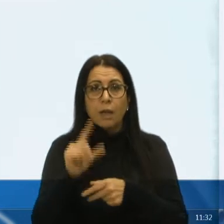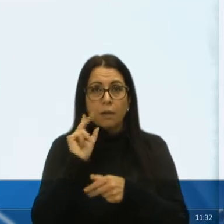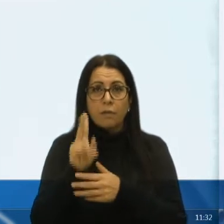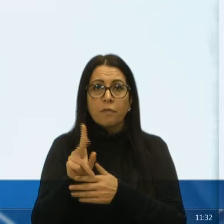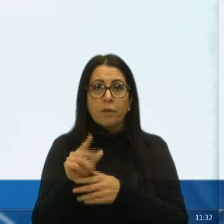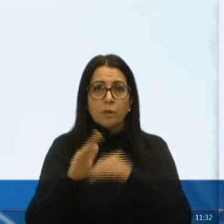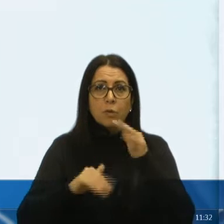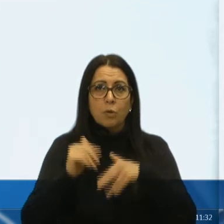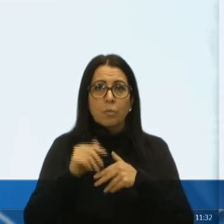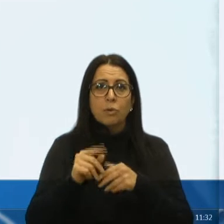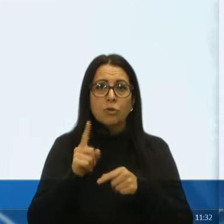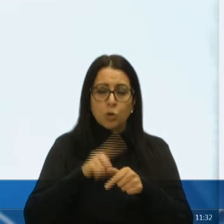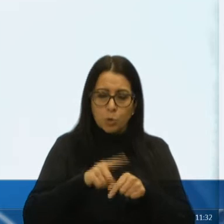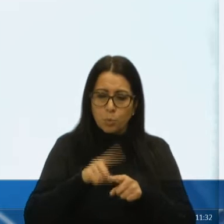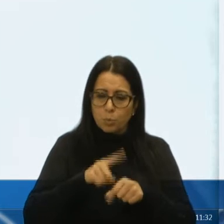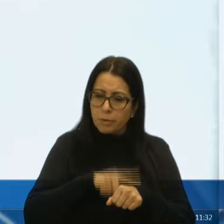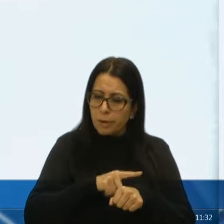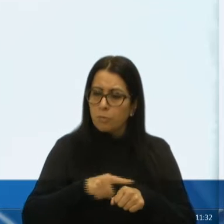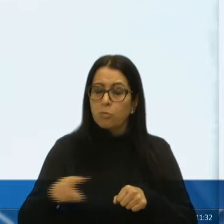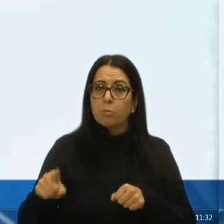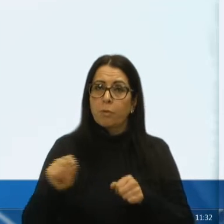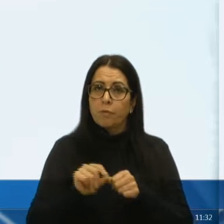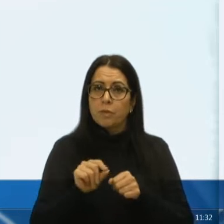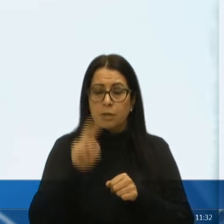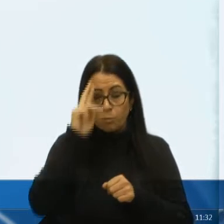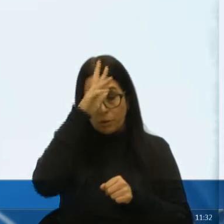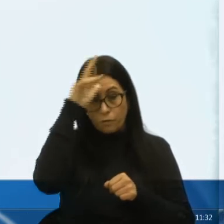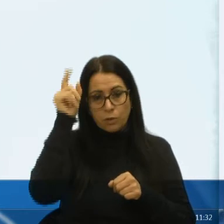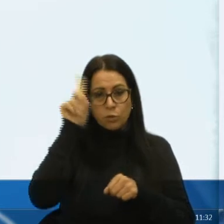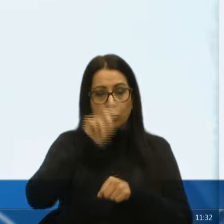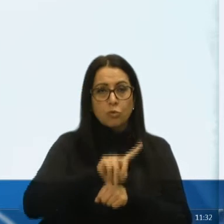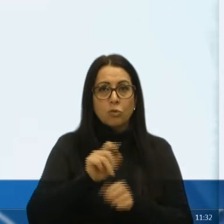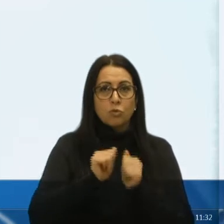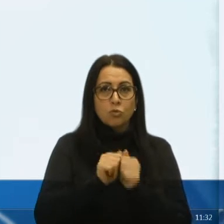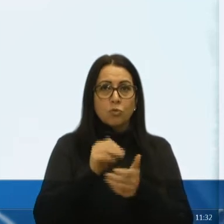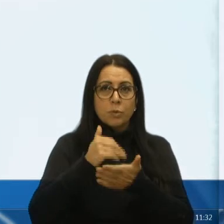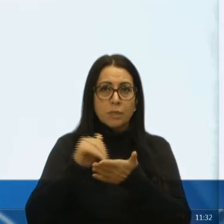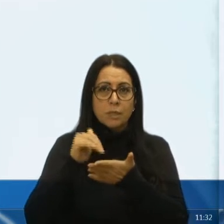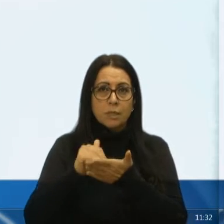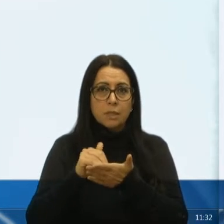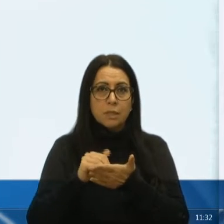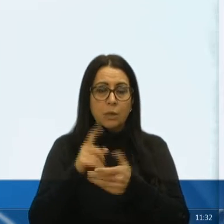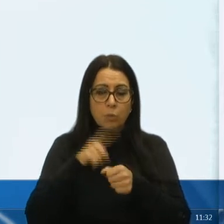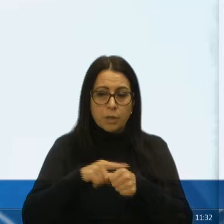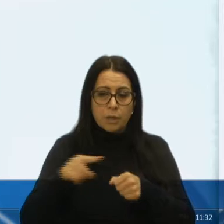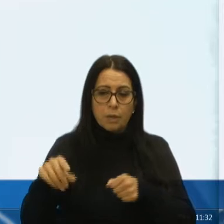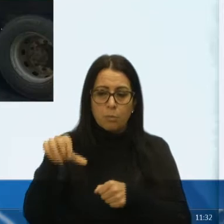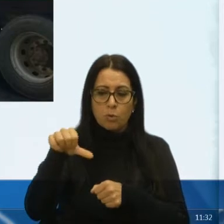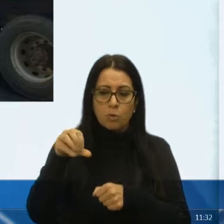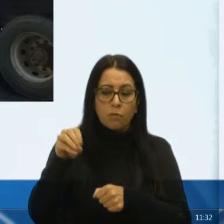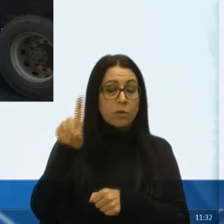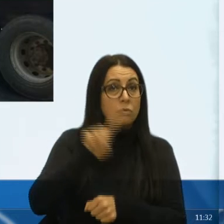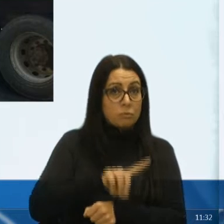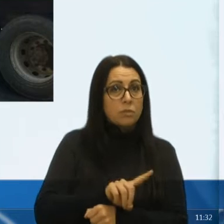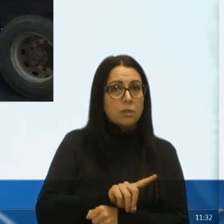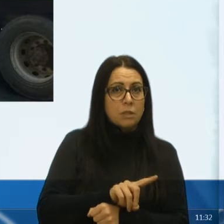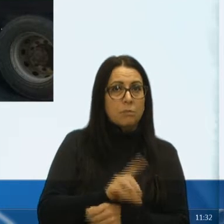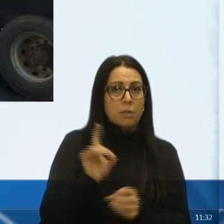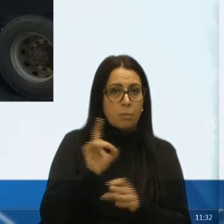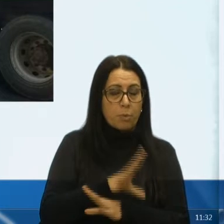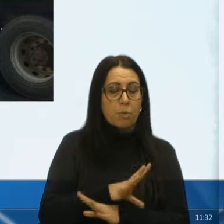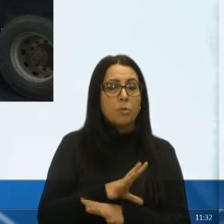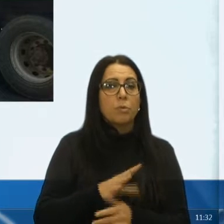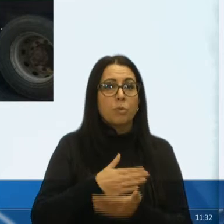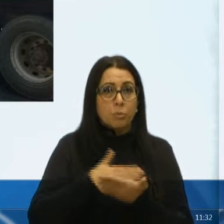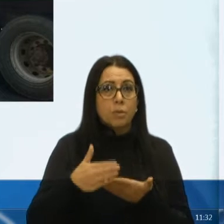então, tinha prazo para ser o prefeito naquele dia, junto com o secretário, deu um prazo de 90 dias para essas obras